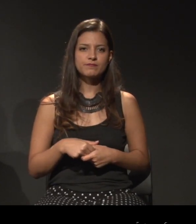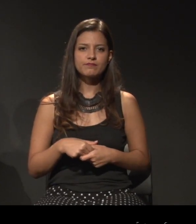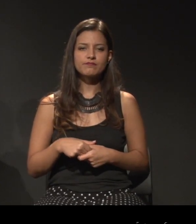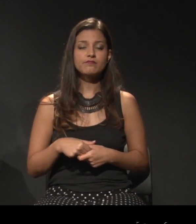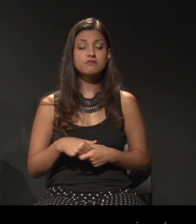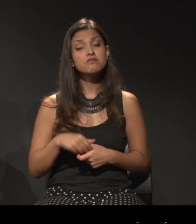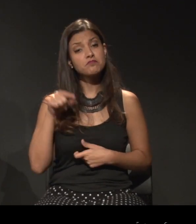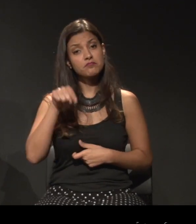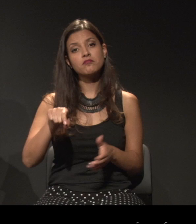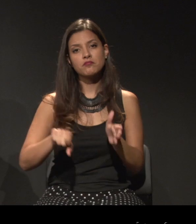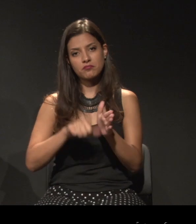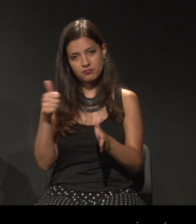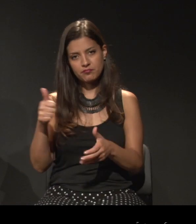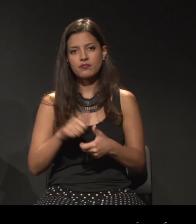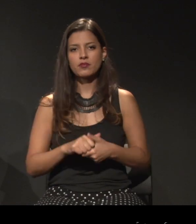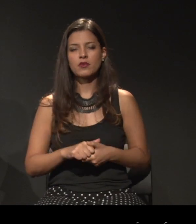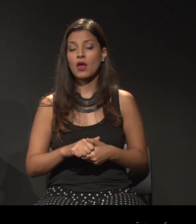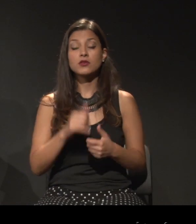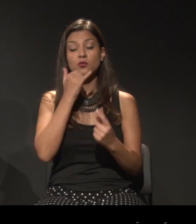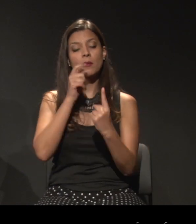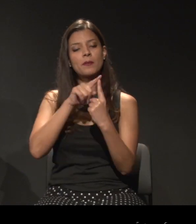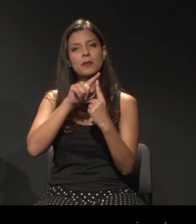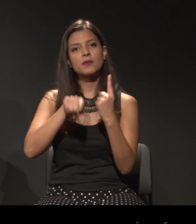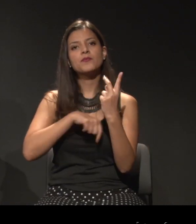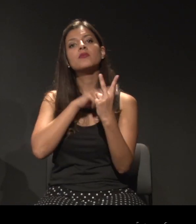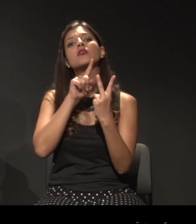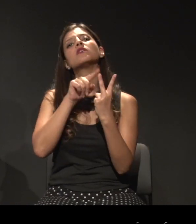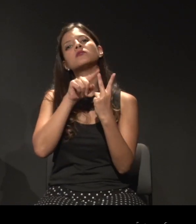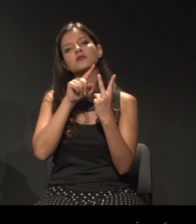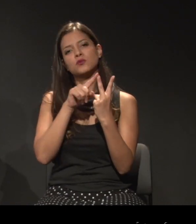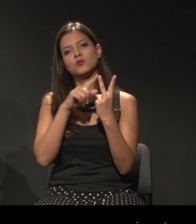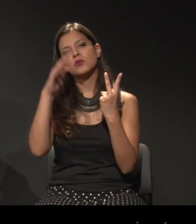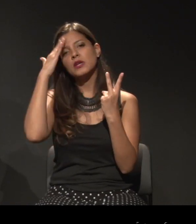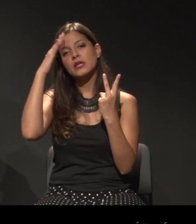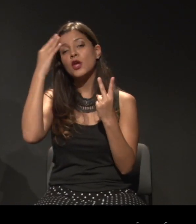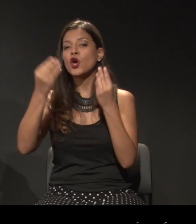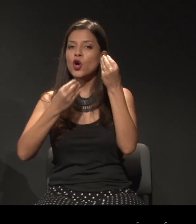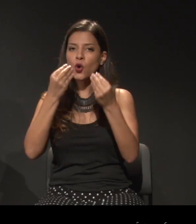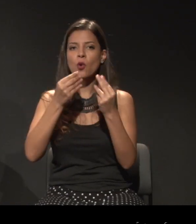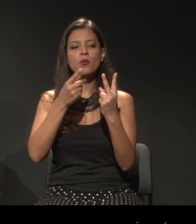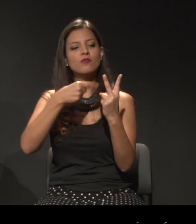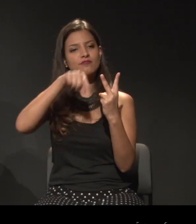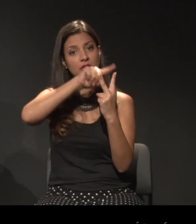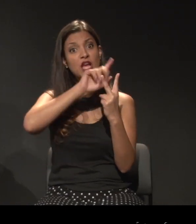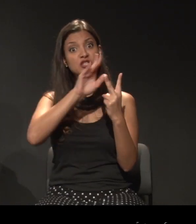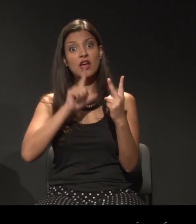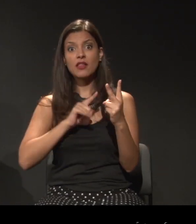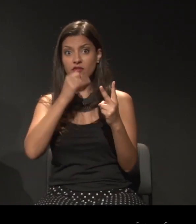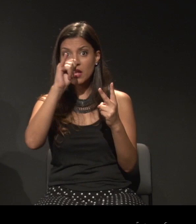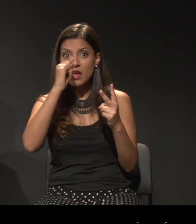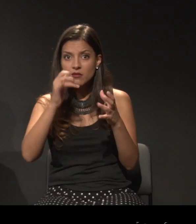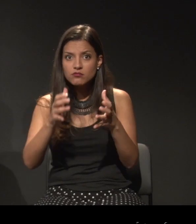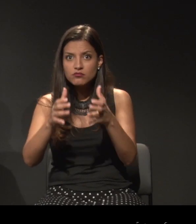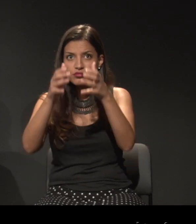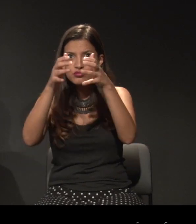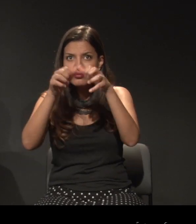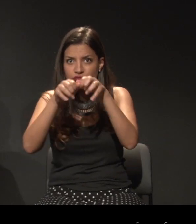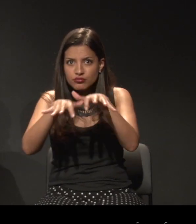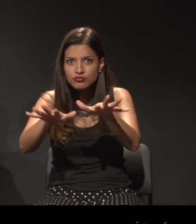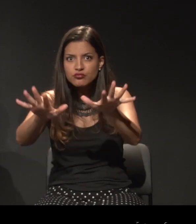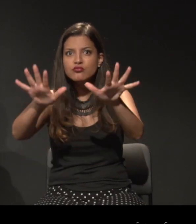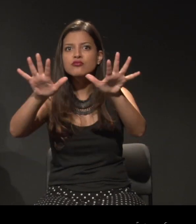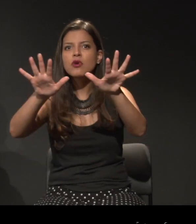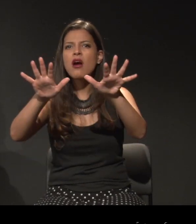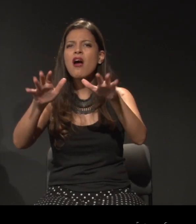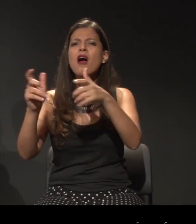Esse foi o primeiro. O segundo foi perceber como é que essa energia gerada no primeiro se espalhava dentro de alguns